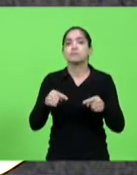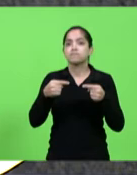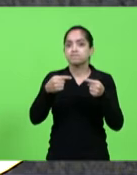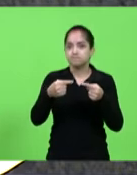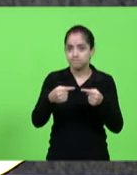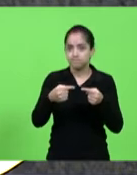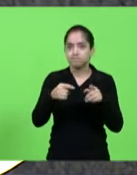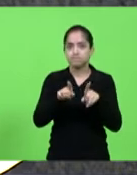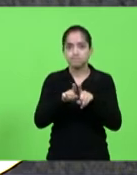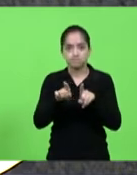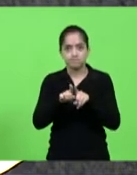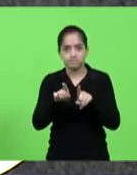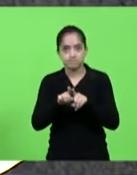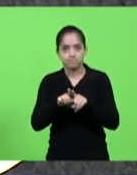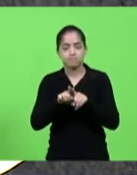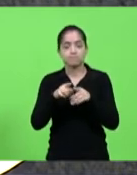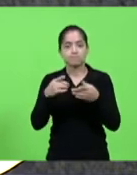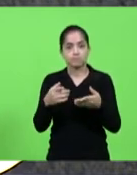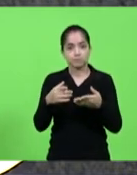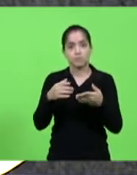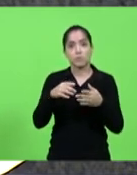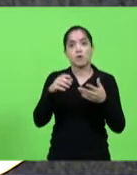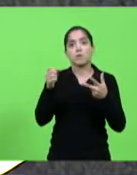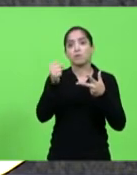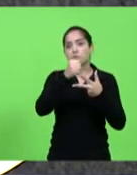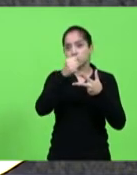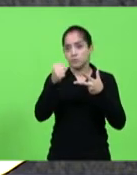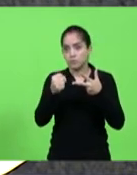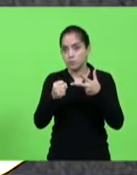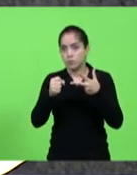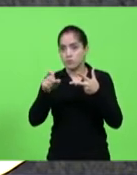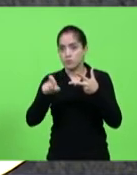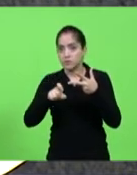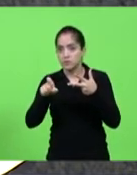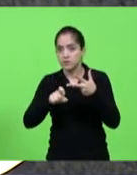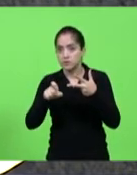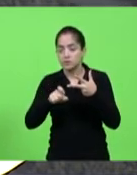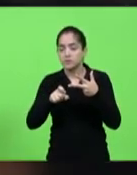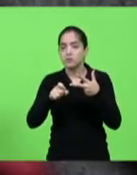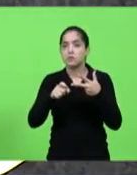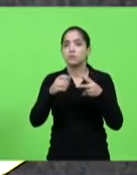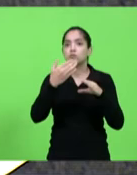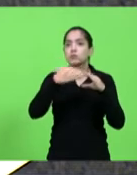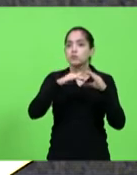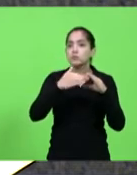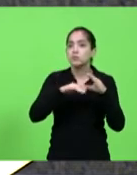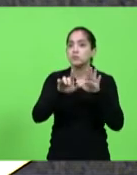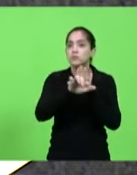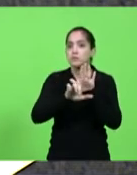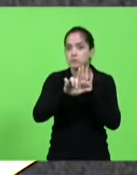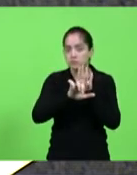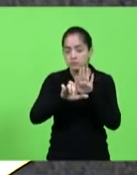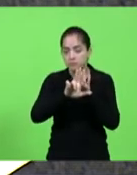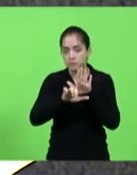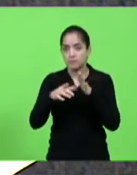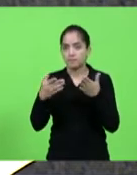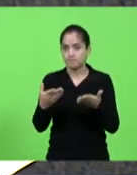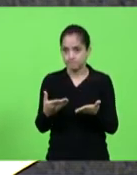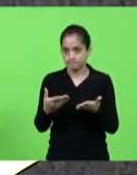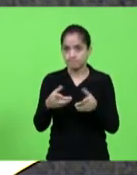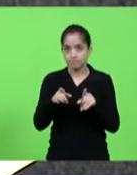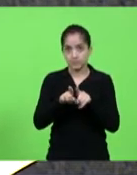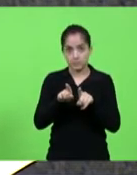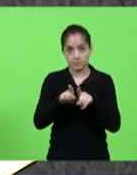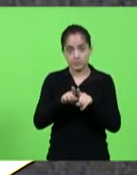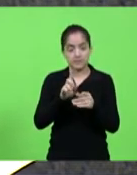seja contratativas junto ao Executivo Estadual ou nos encaminhamentos legislativos. A Frente Parlamentar está